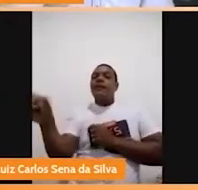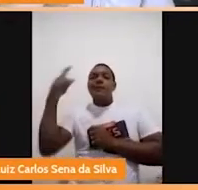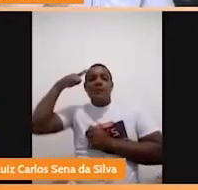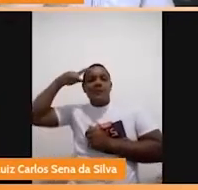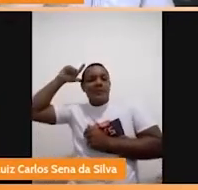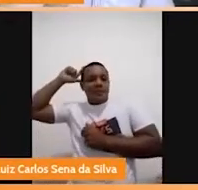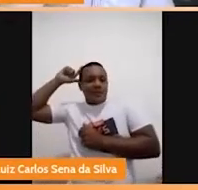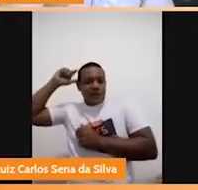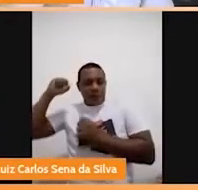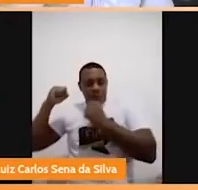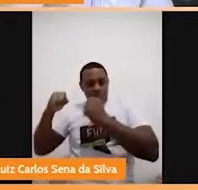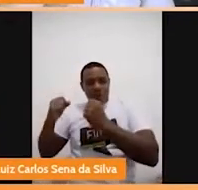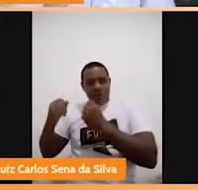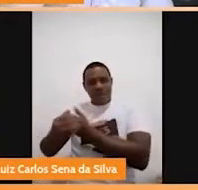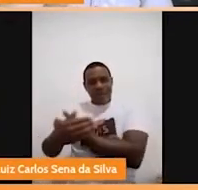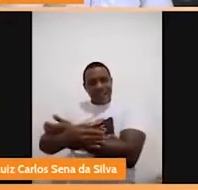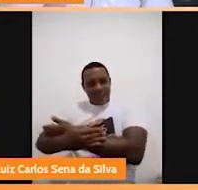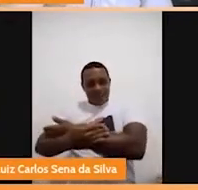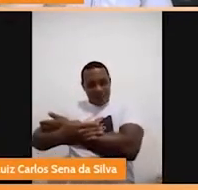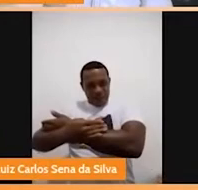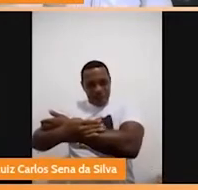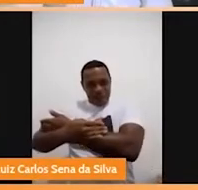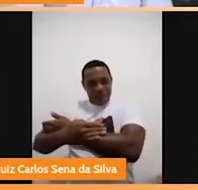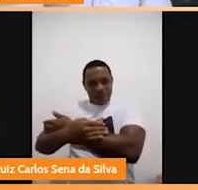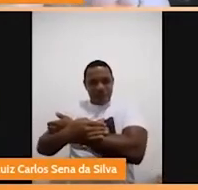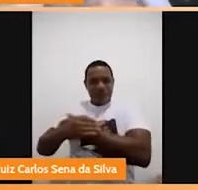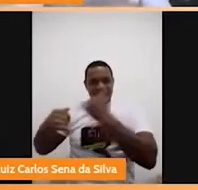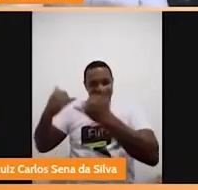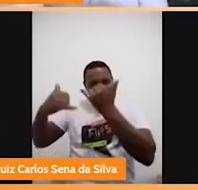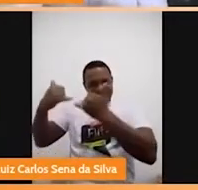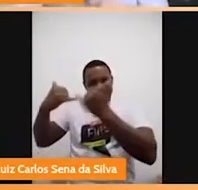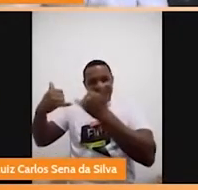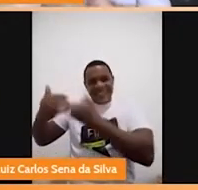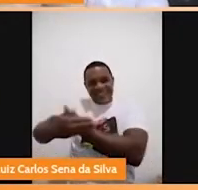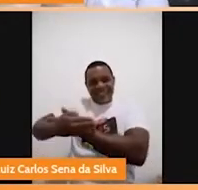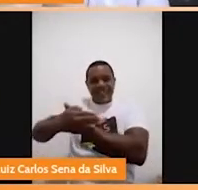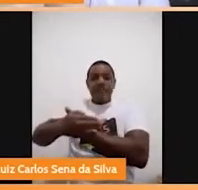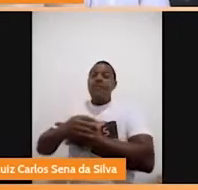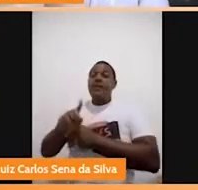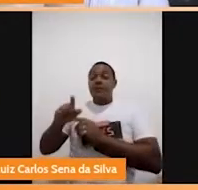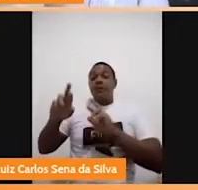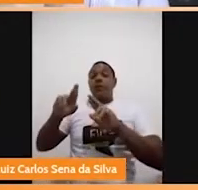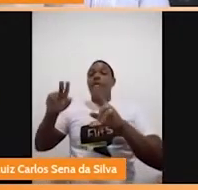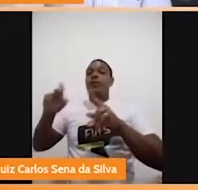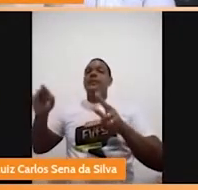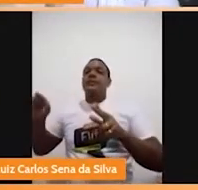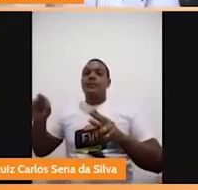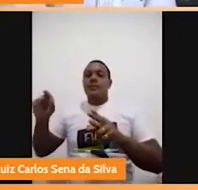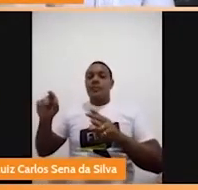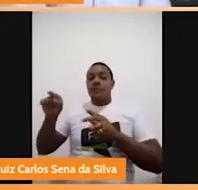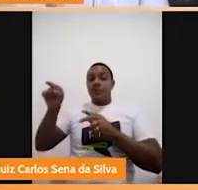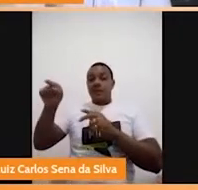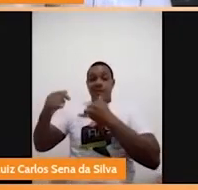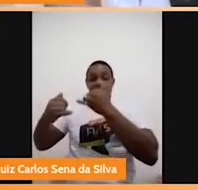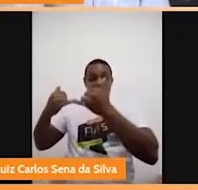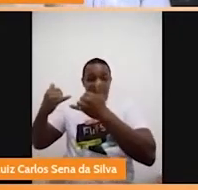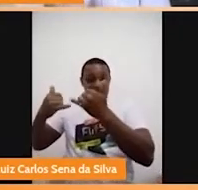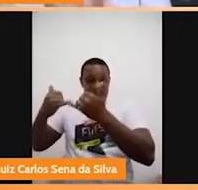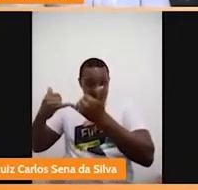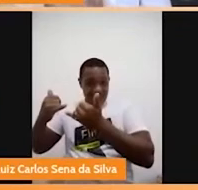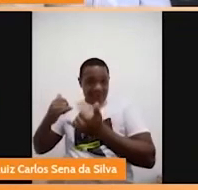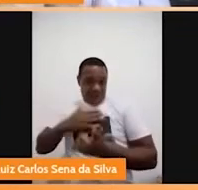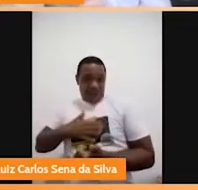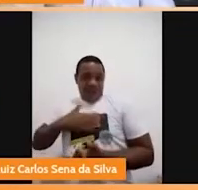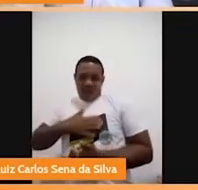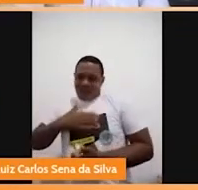Ela brinca de boneca, ela adora brincar de boneca. Agora, as bonecas delas são bonecas pretas, tá? Ela